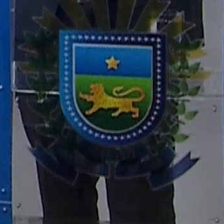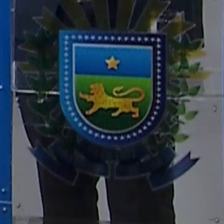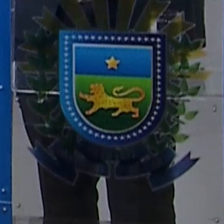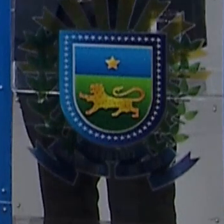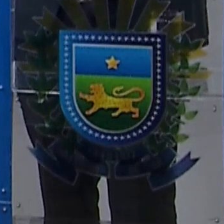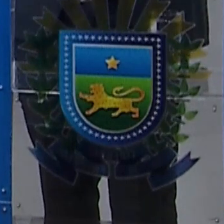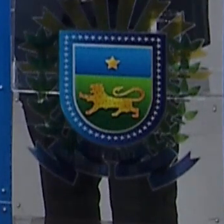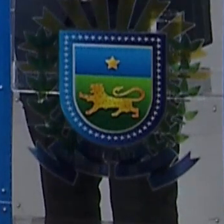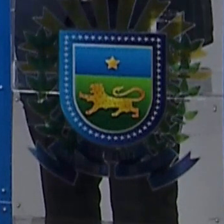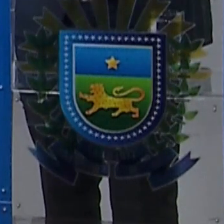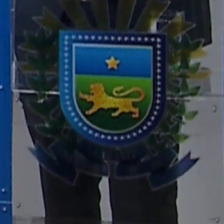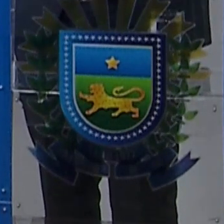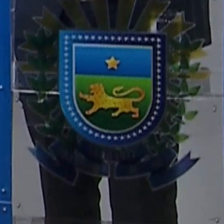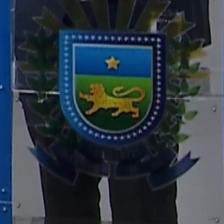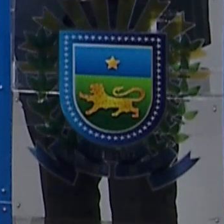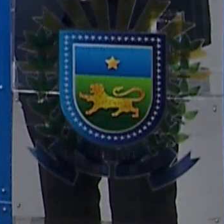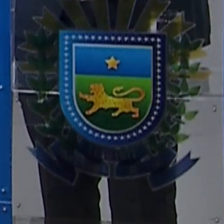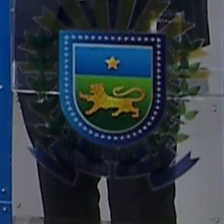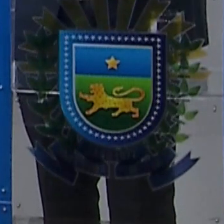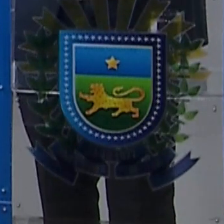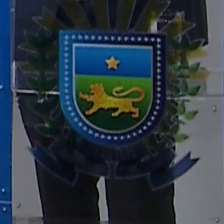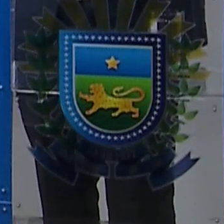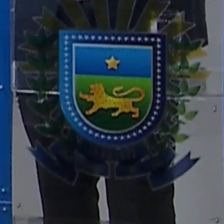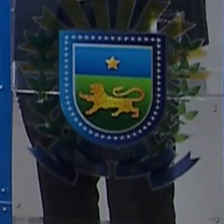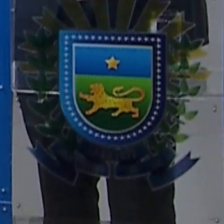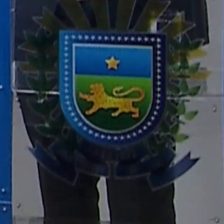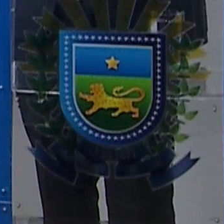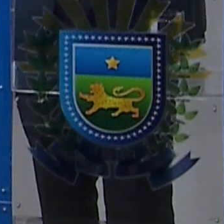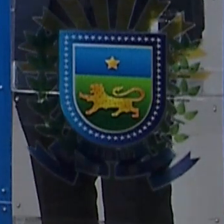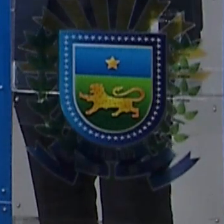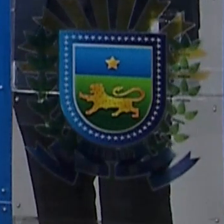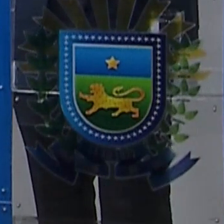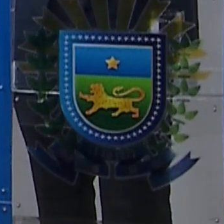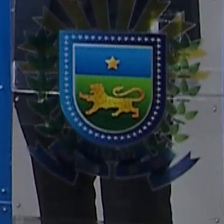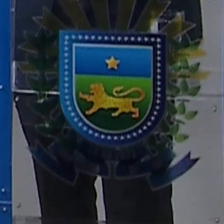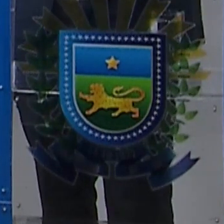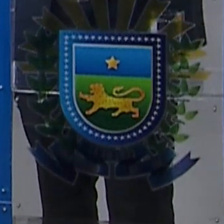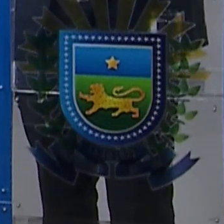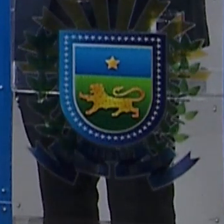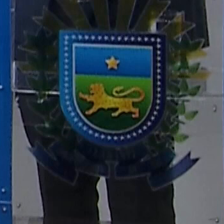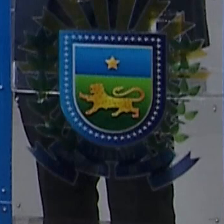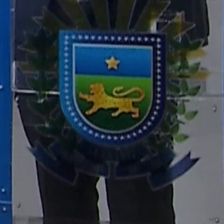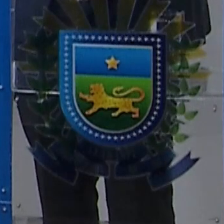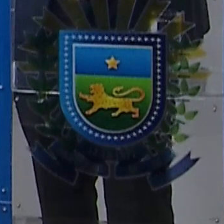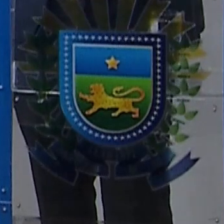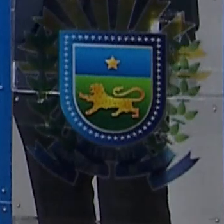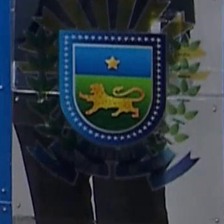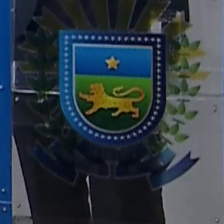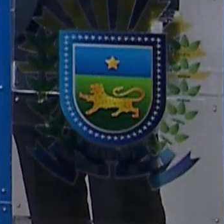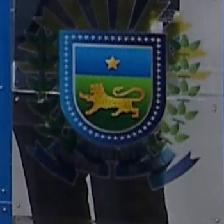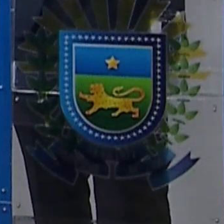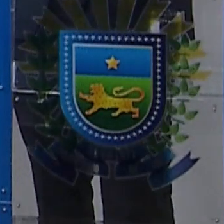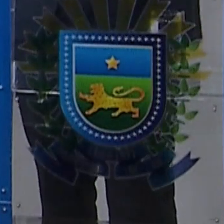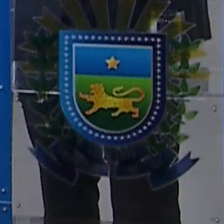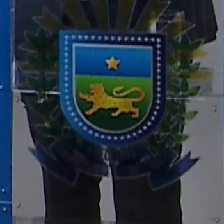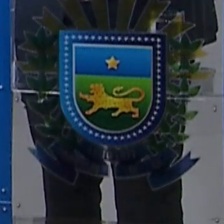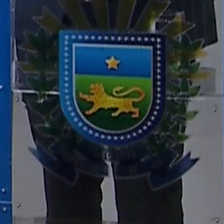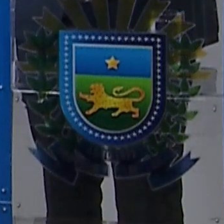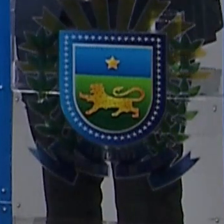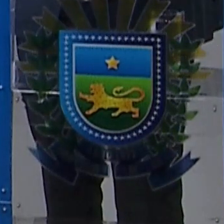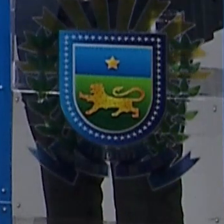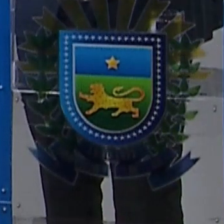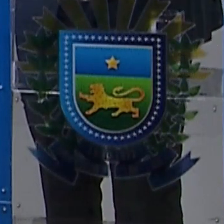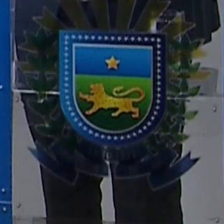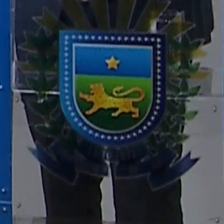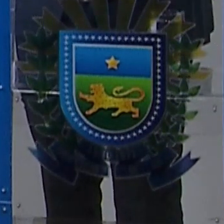indicadores, se houve melhoras em políticas públicas, indicadores sociais, para que esses investimentos continuem. A conclusão